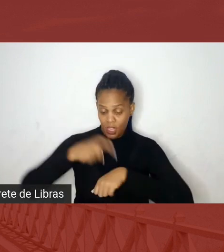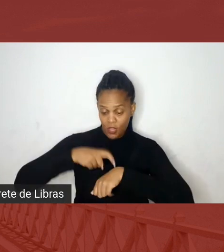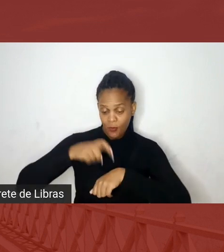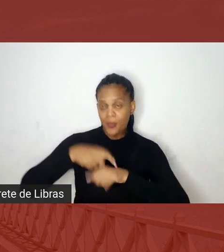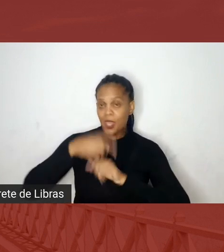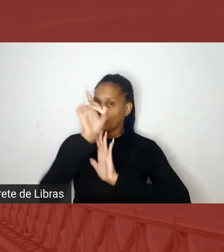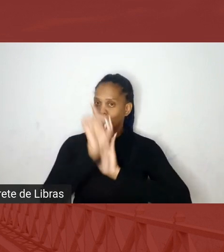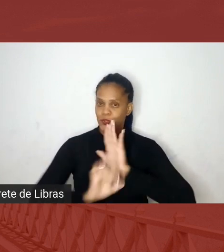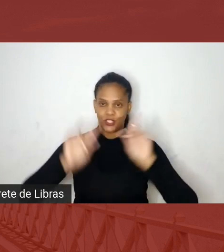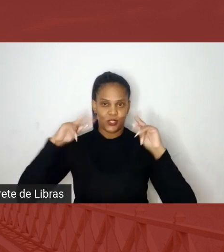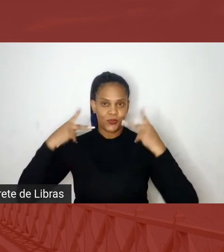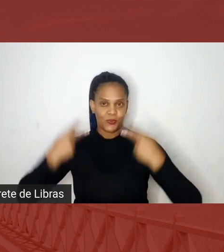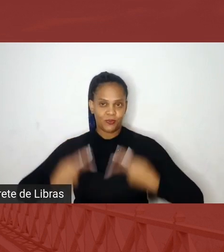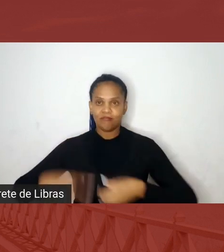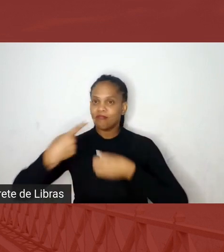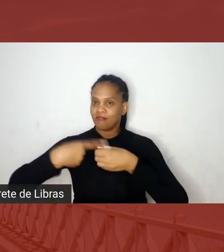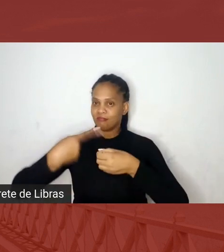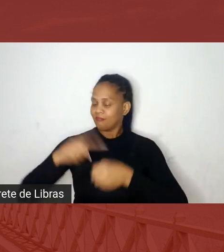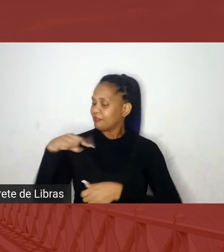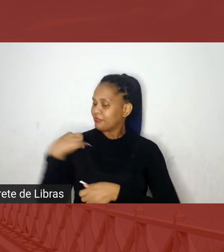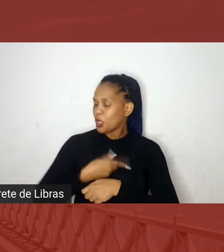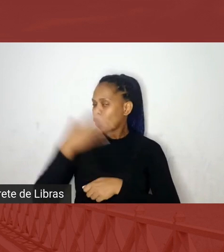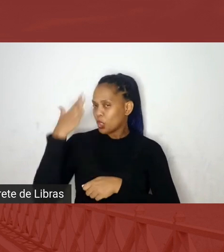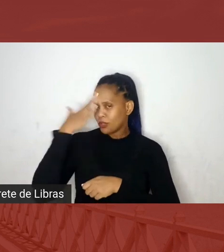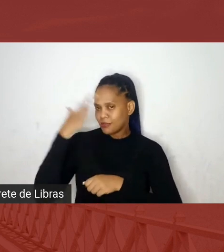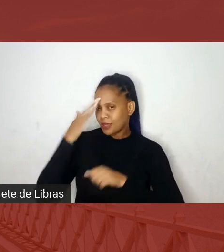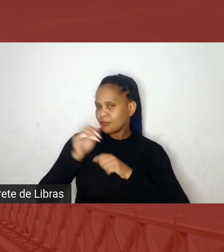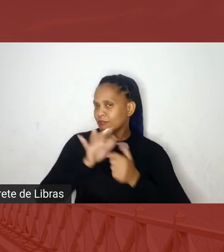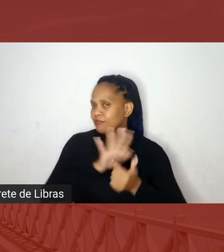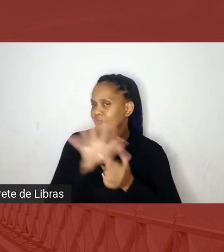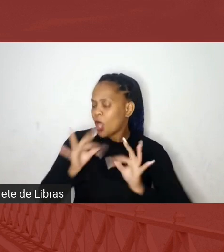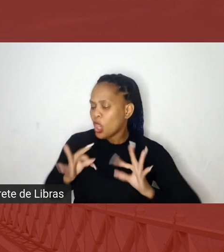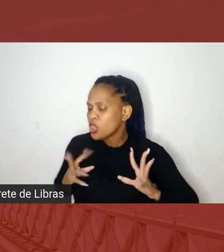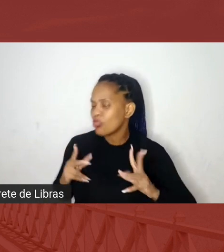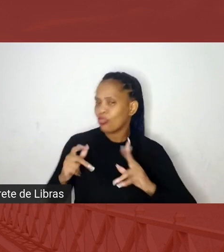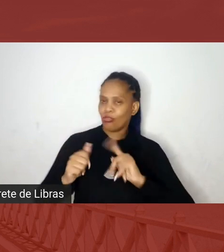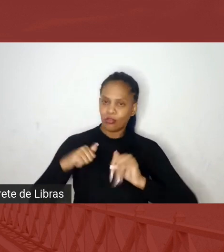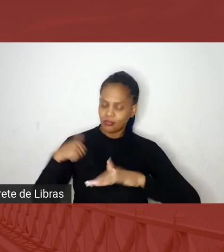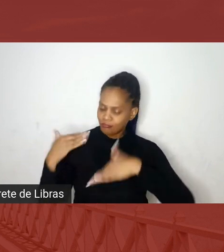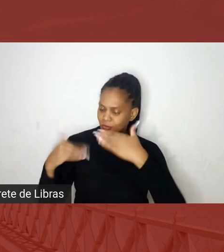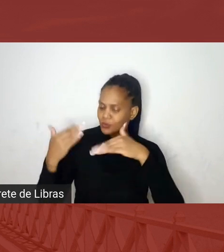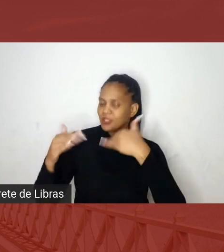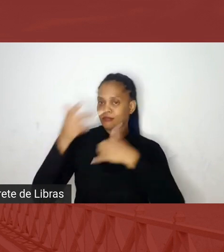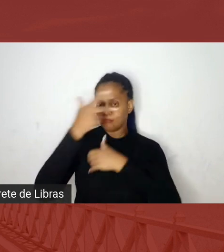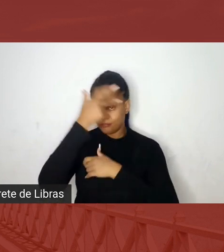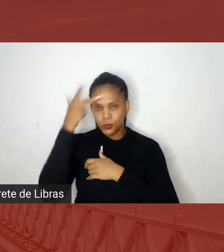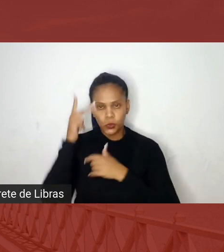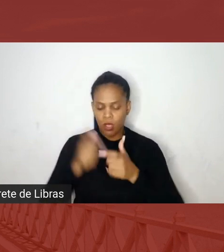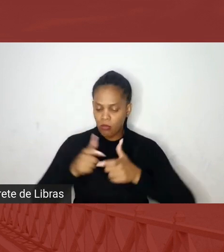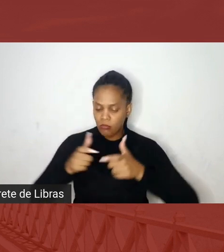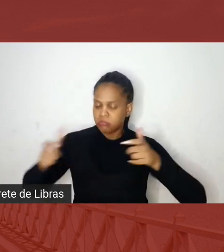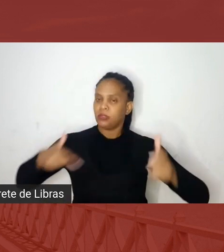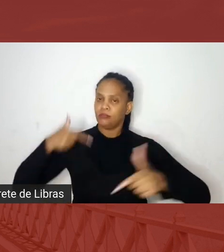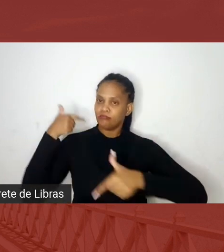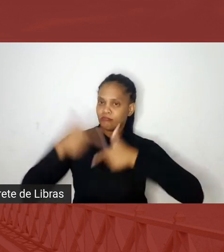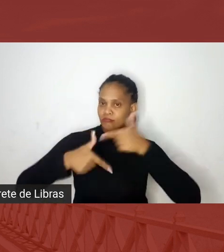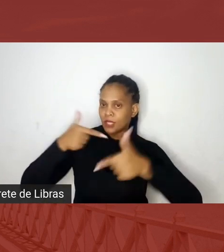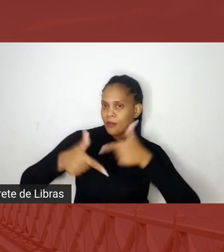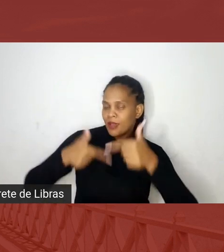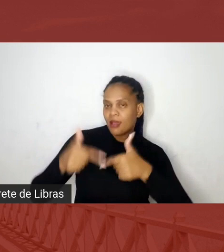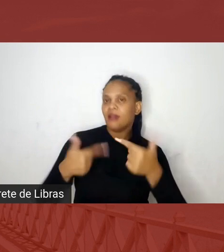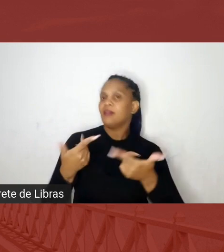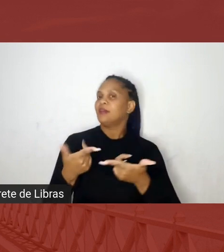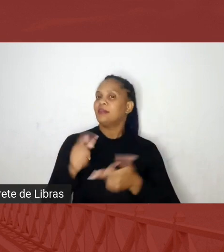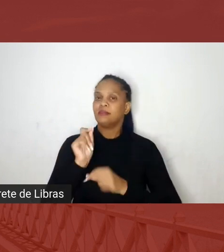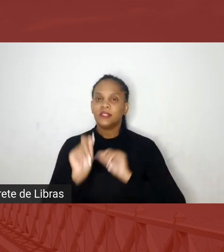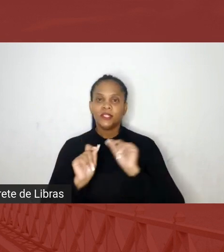cidade. E a gente sabe muito bem que isso reflete todo o processo e uma grande quantidade de pessoas que trabalham nesse contexto e que